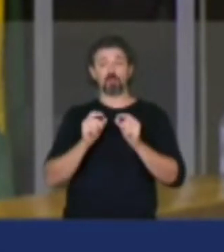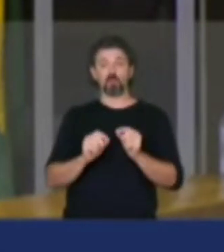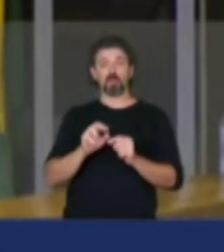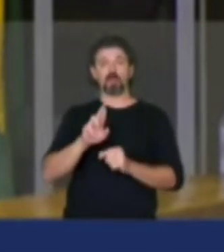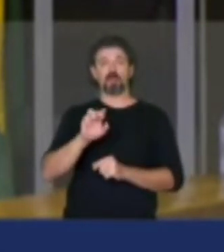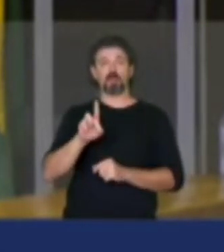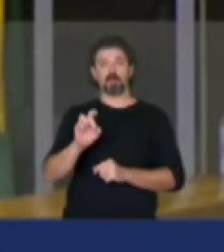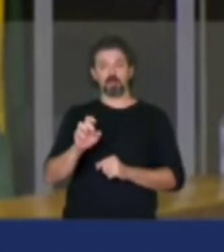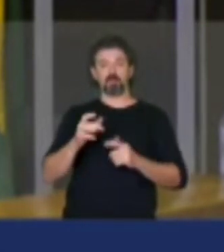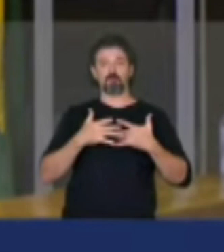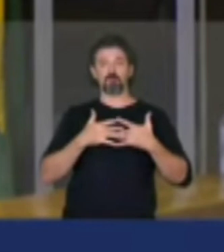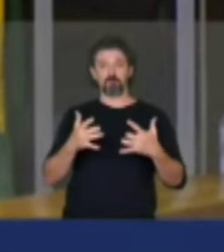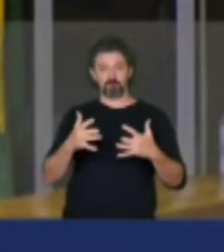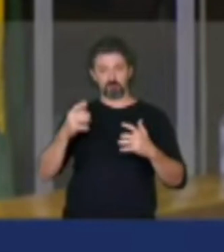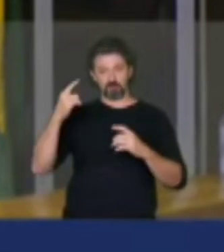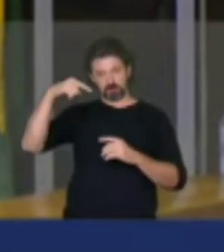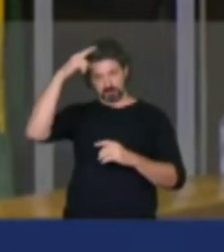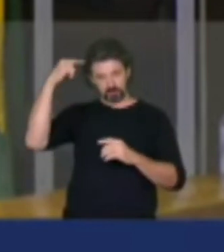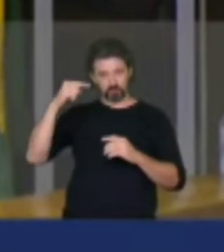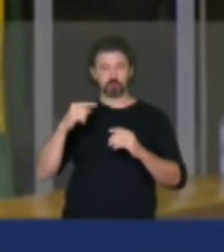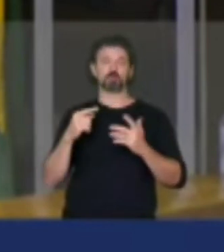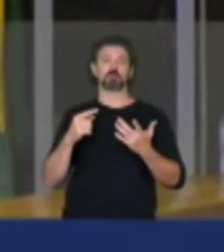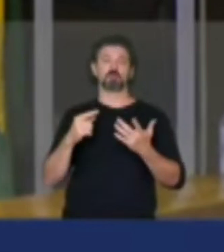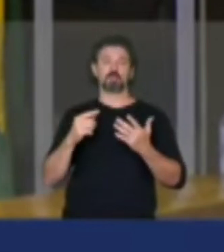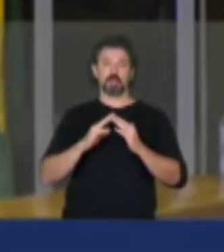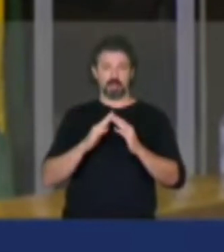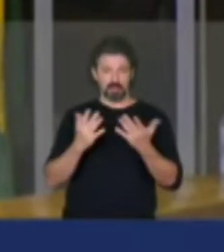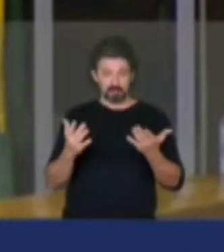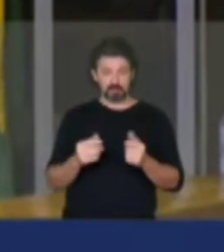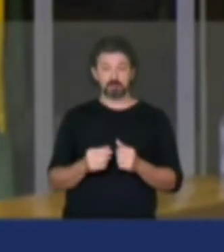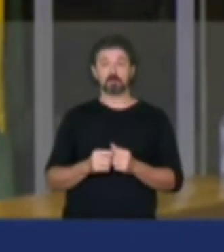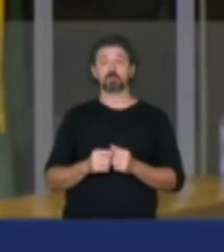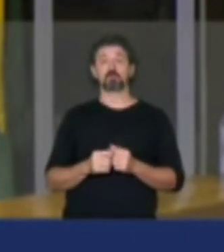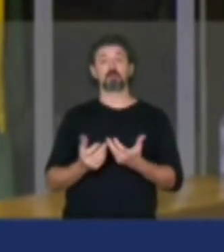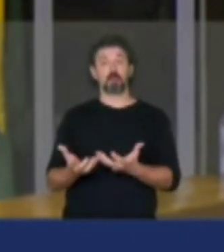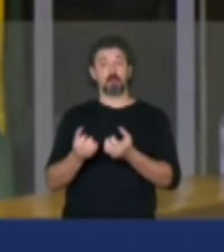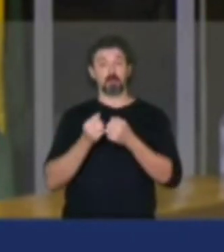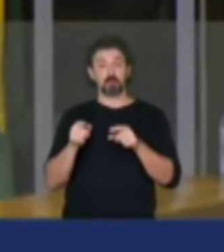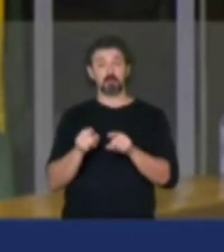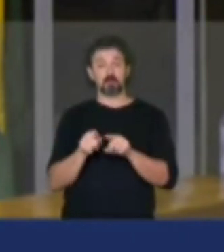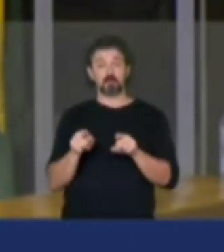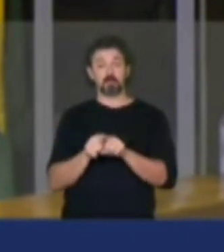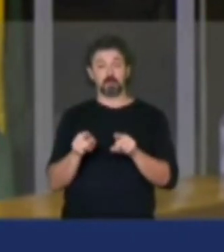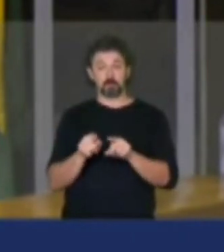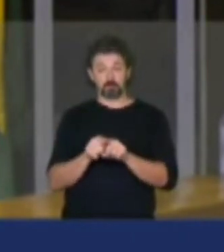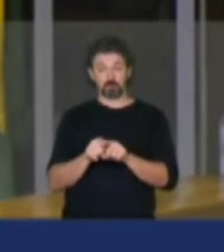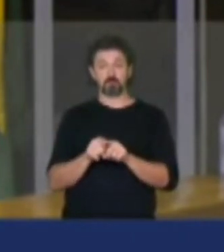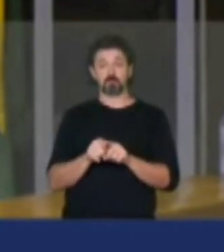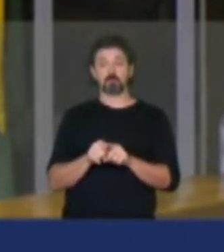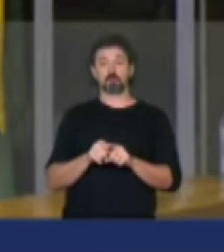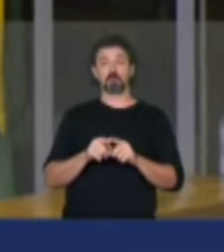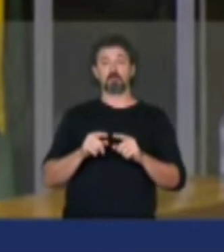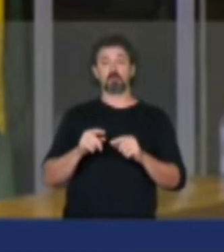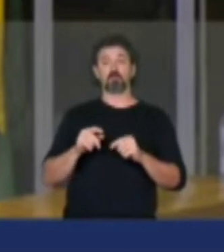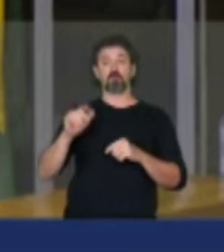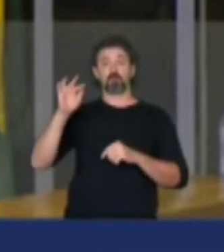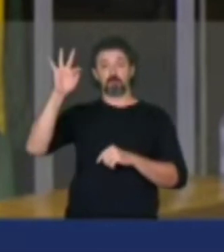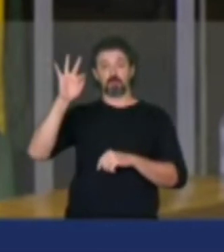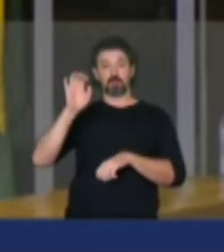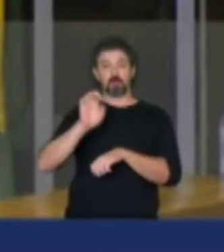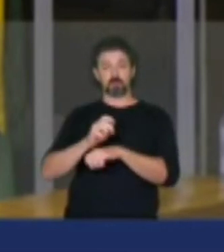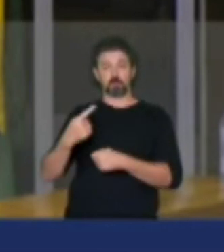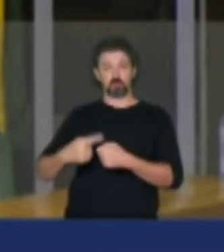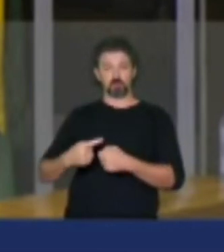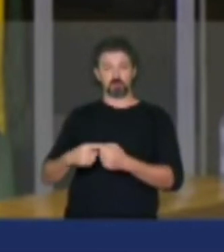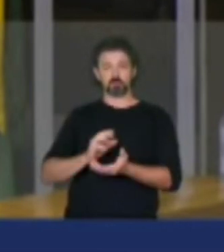filantrópica prestadora de serviços, atendendo também a União, Estados e Municípios. A